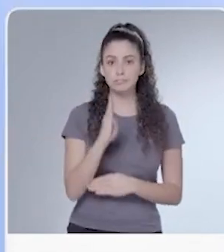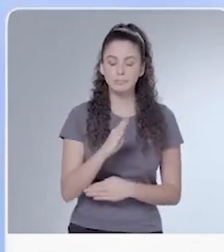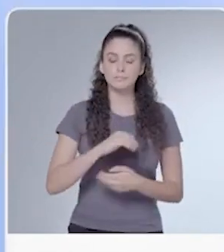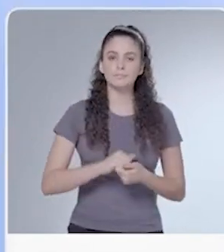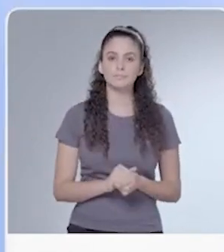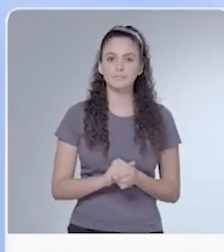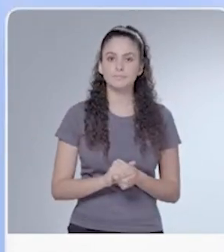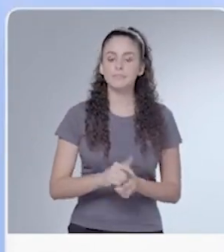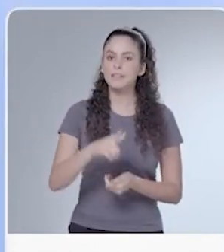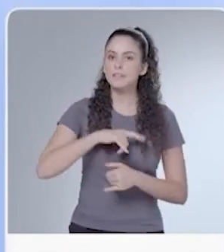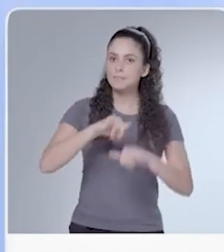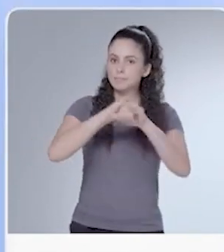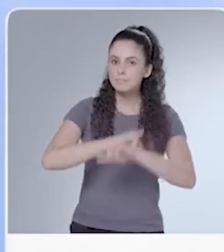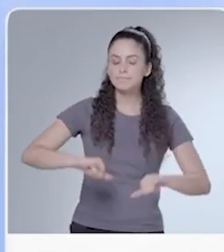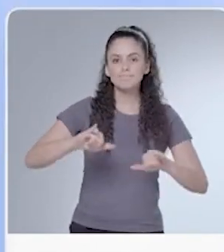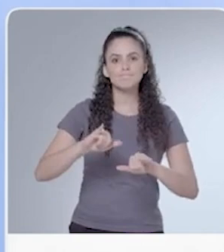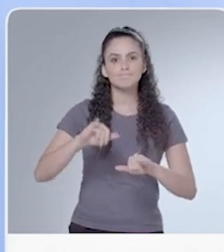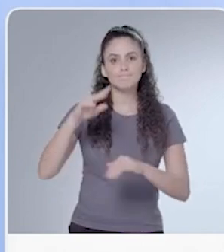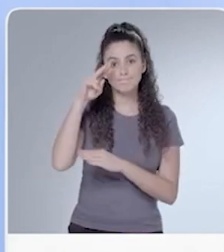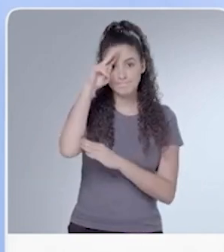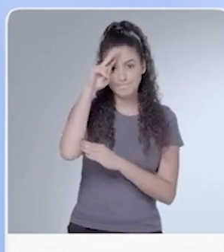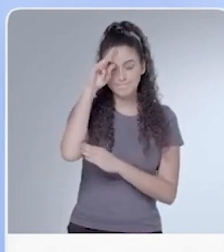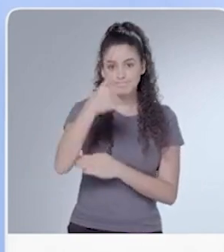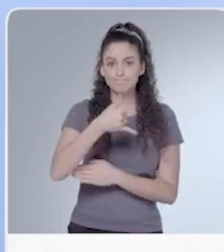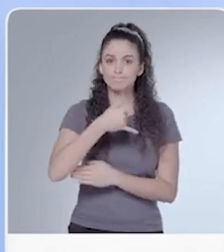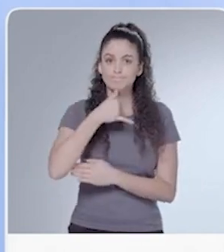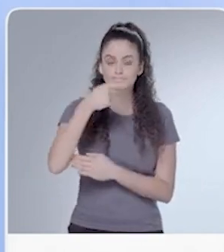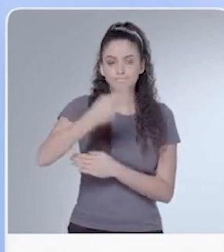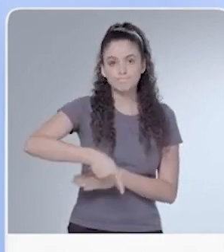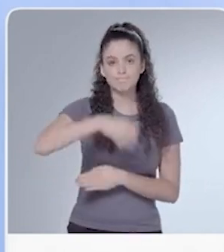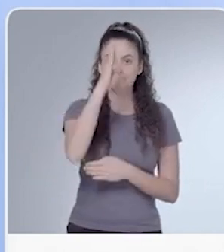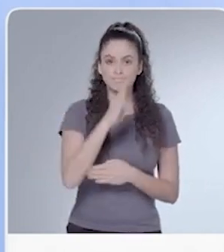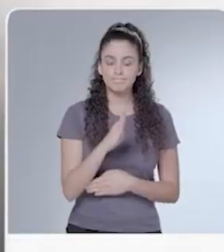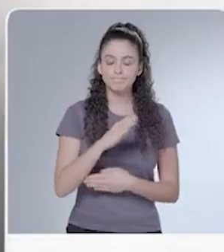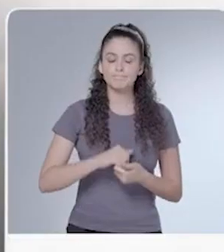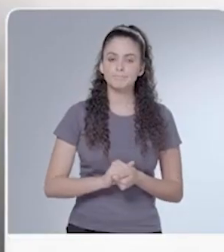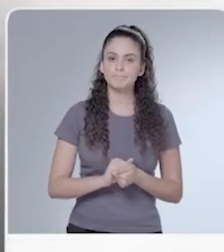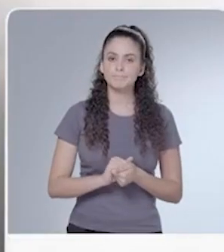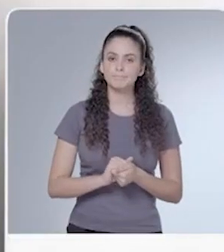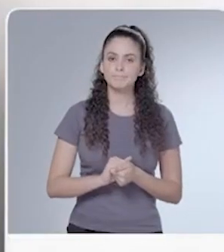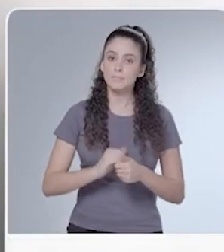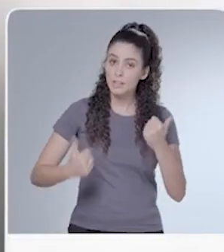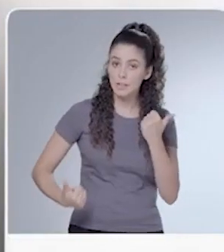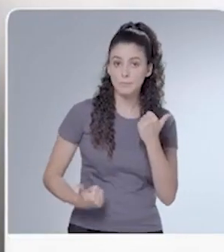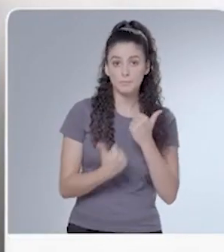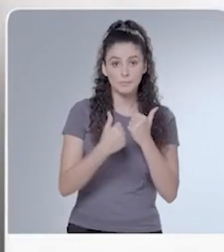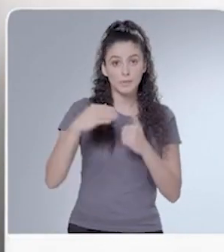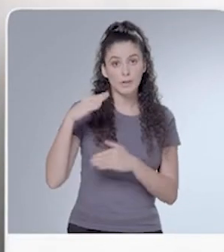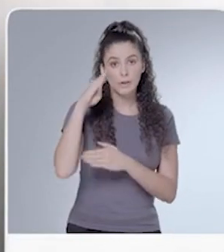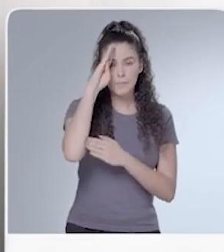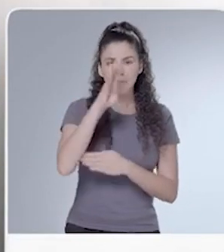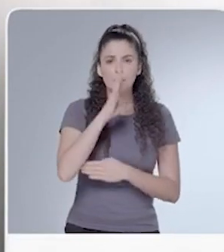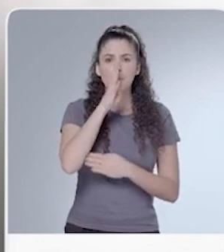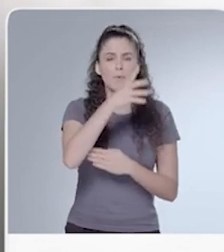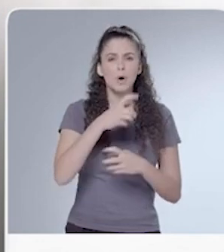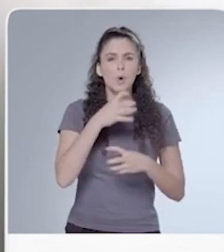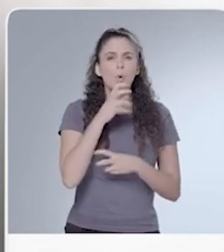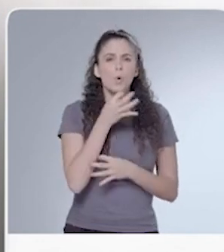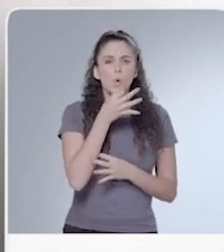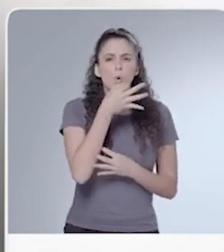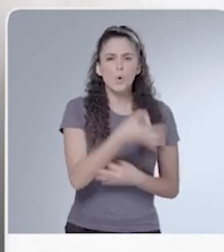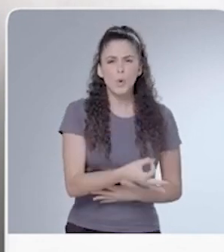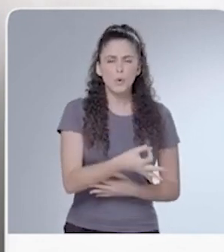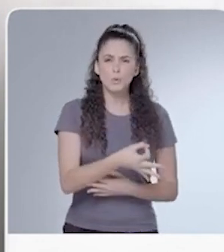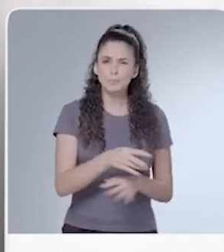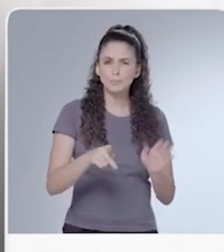Nas manchetes, o documento de uma passagem triste da história recente do Brasil. Apoiadores de Bolsonaro vai um arcebispo